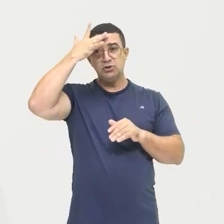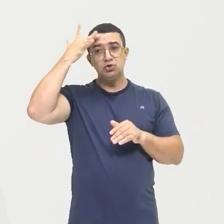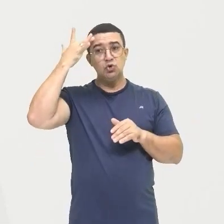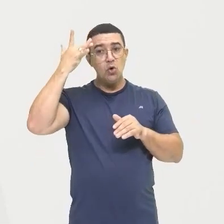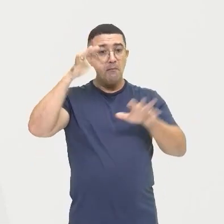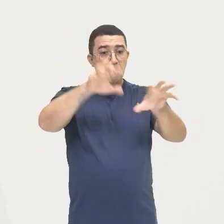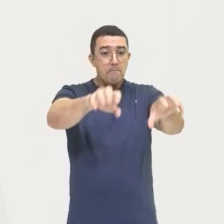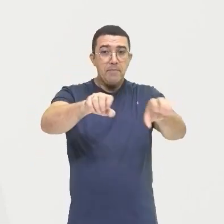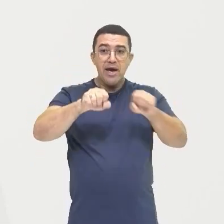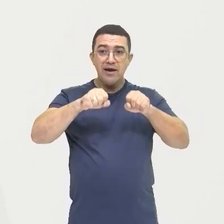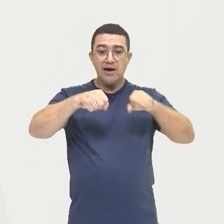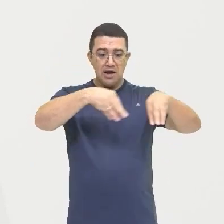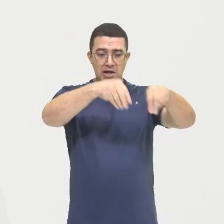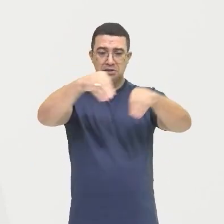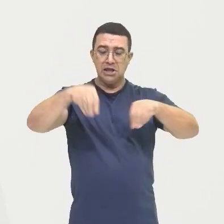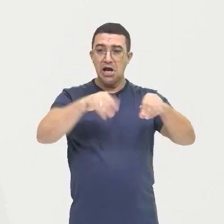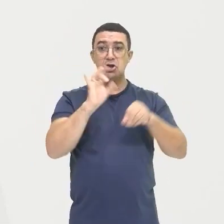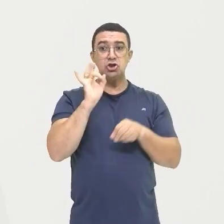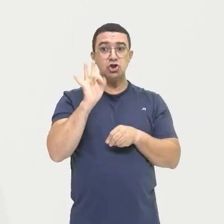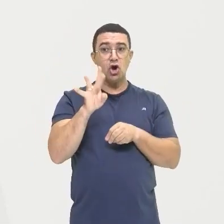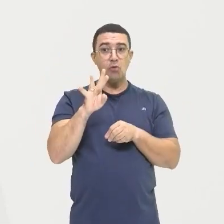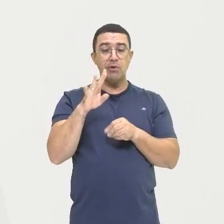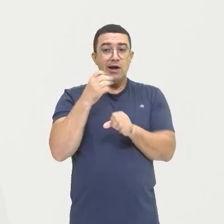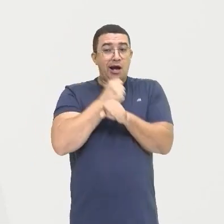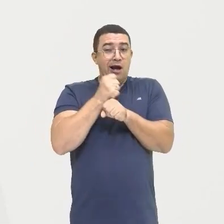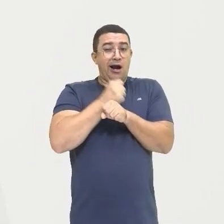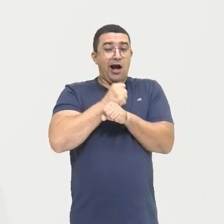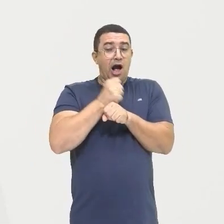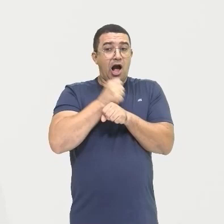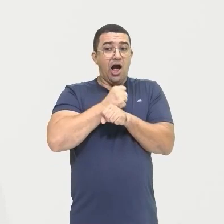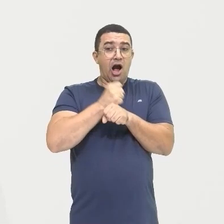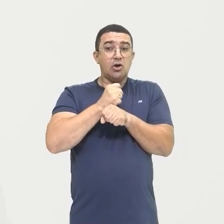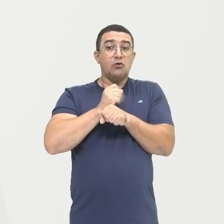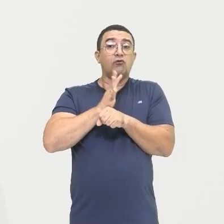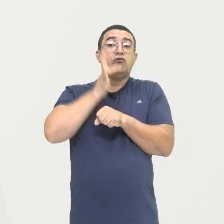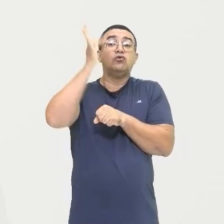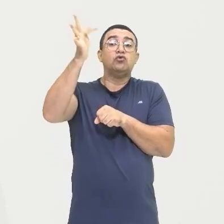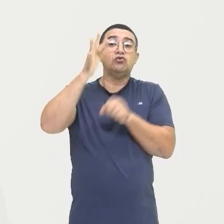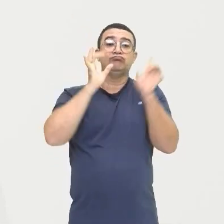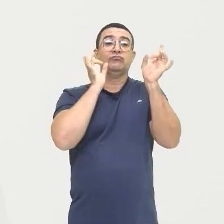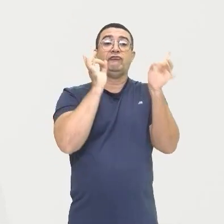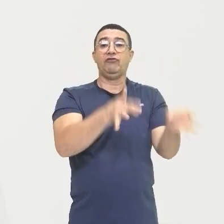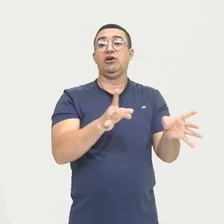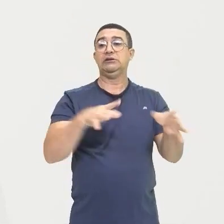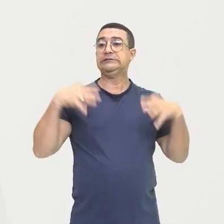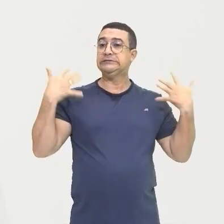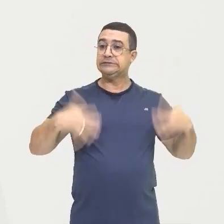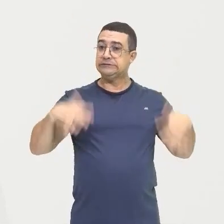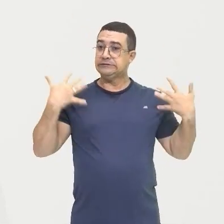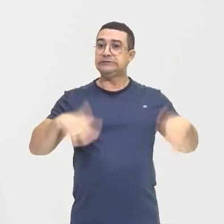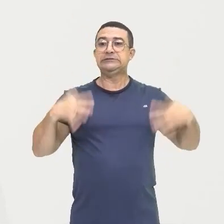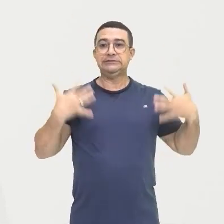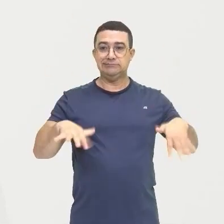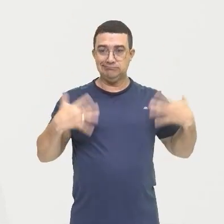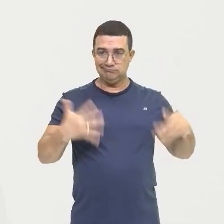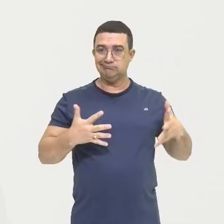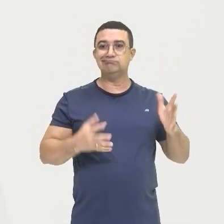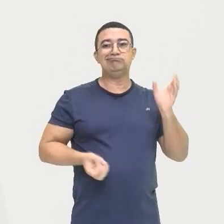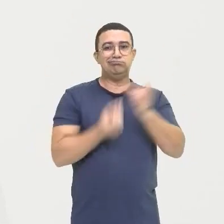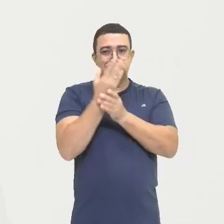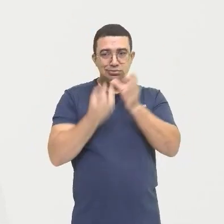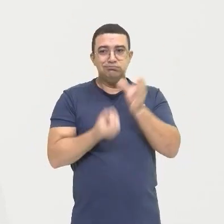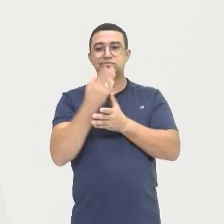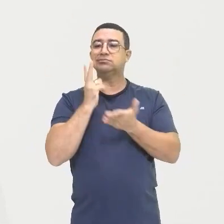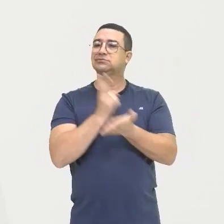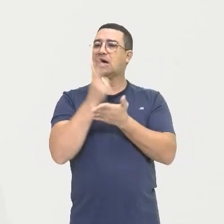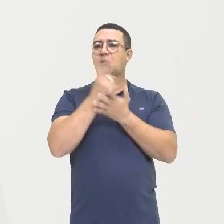Ali sem ser utilizada Gerando diversos problemas Relacionados aí Aos conflitos E